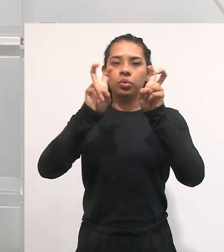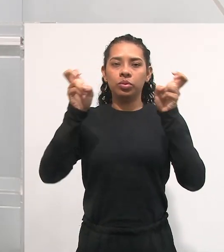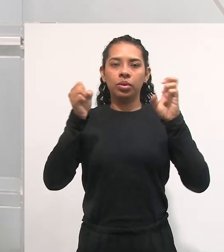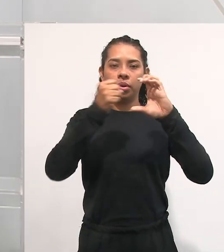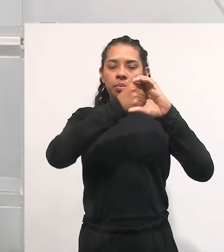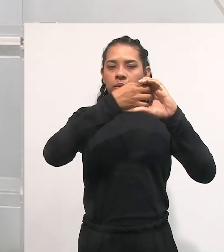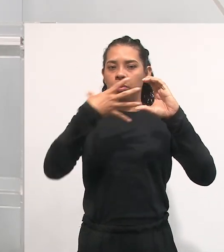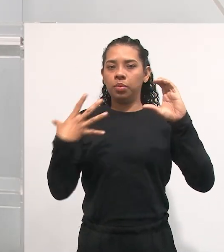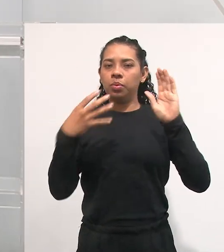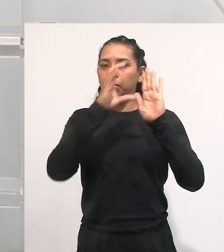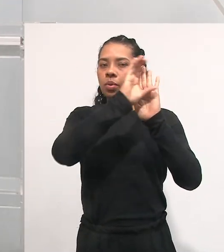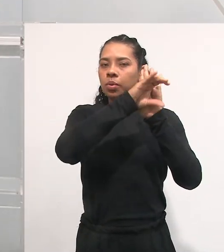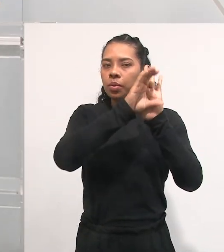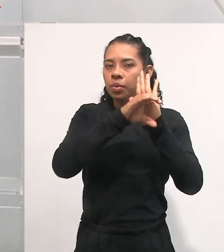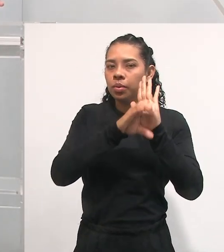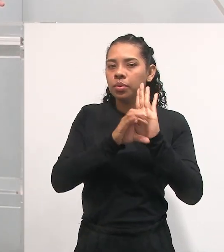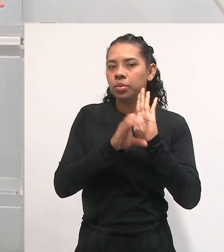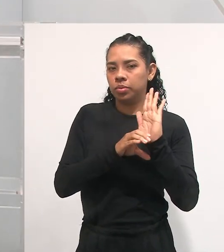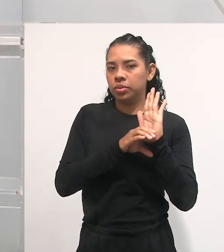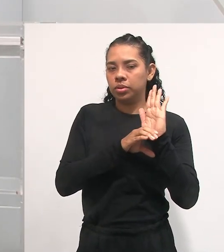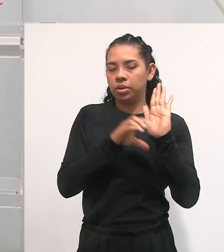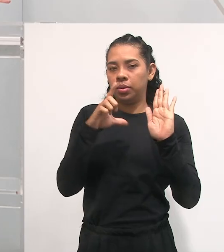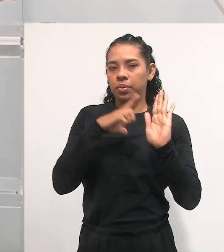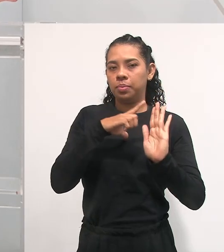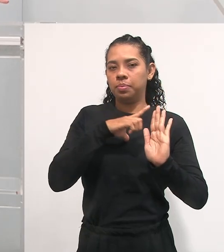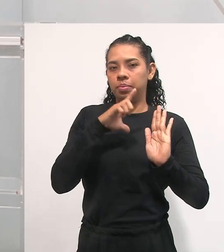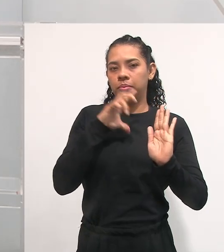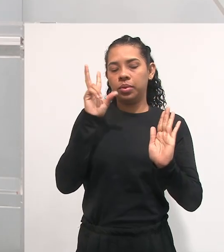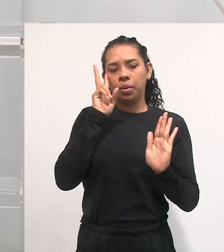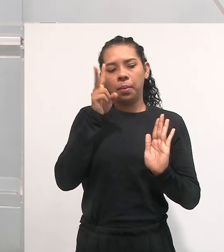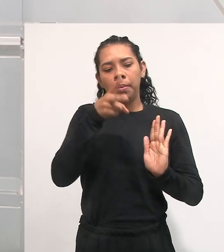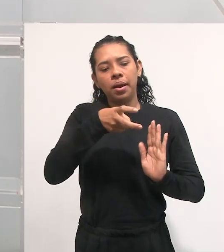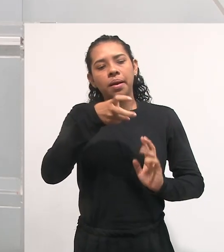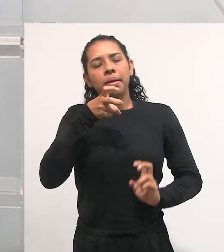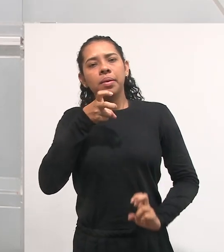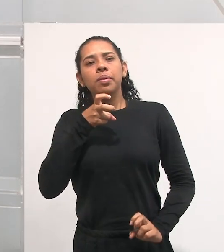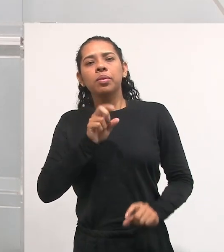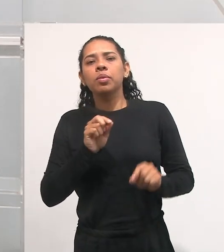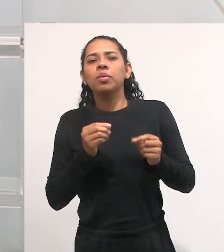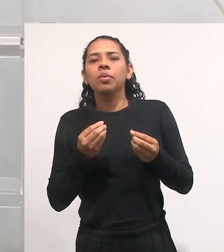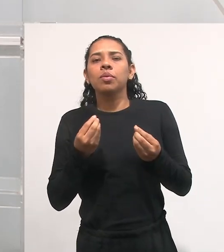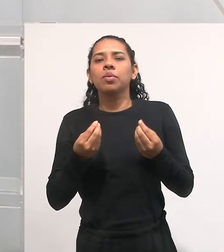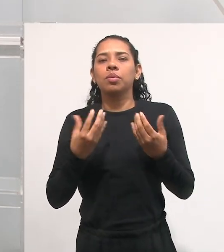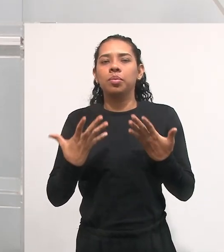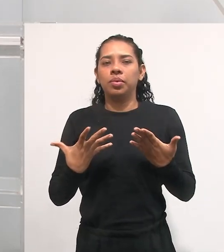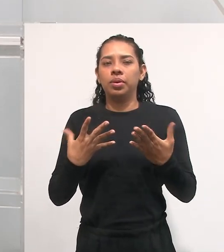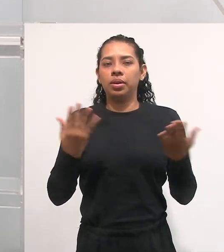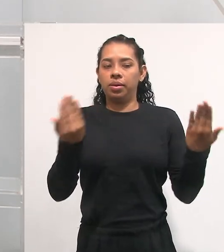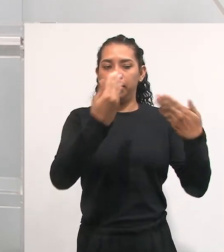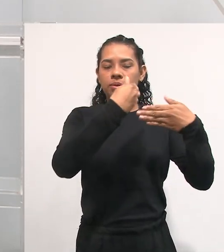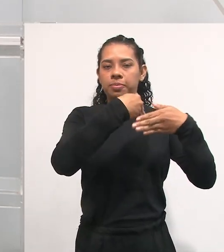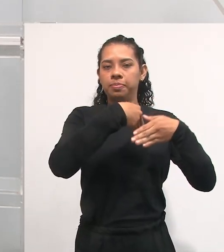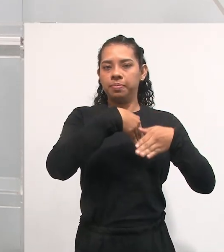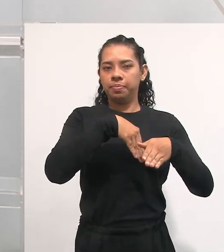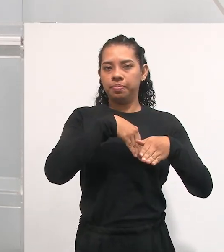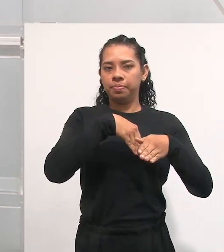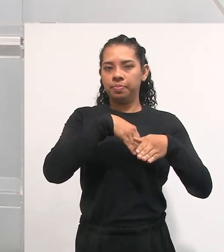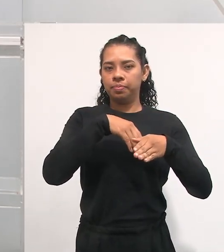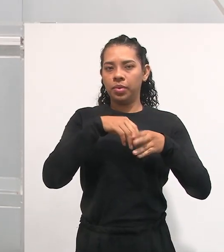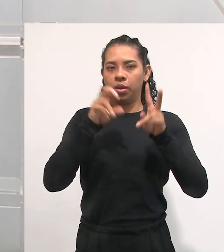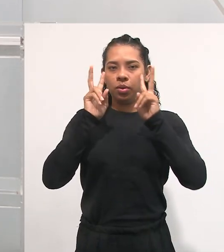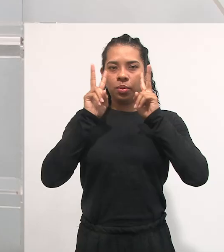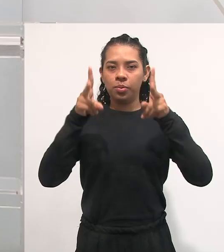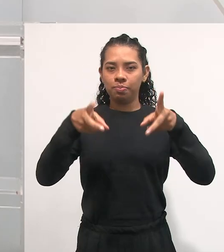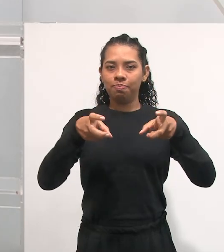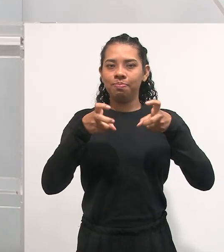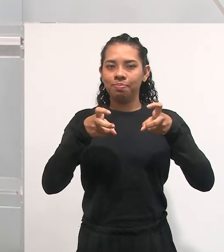dessas classificações. Para traçar novos olhares a respeito do processo avaliativo. Especialmente na perspectiva da